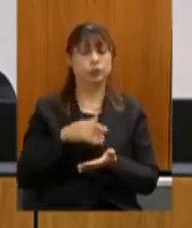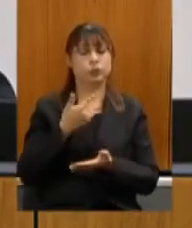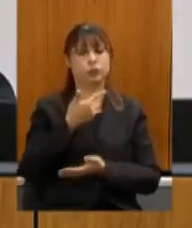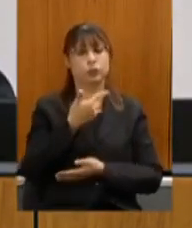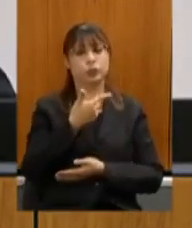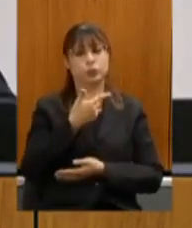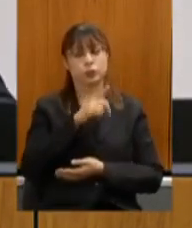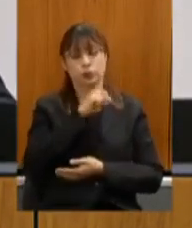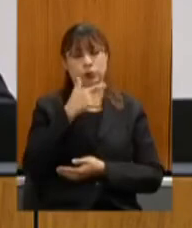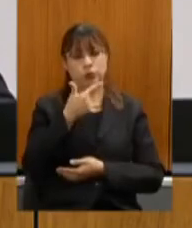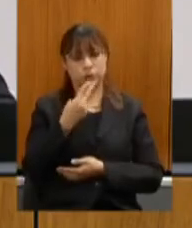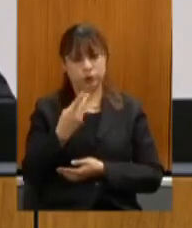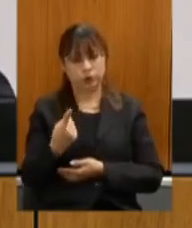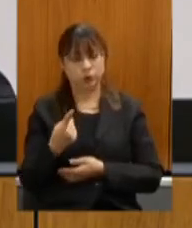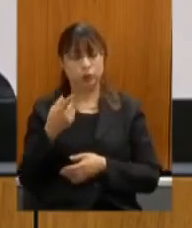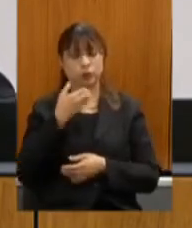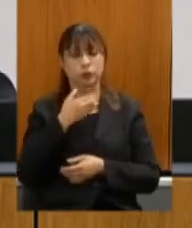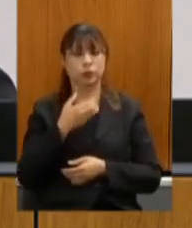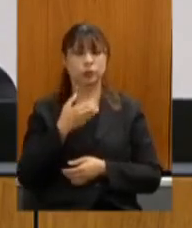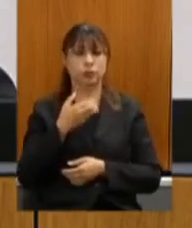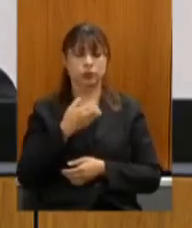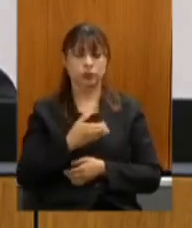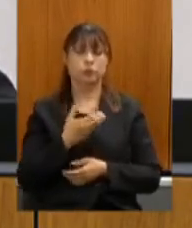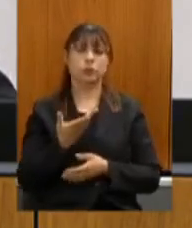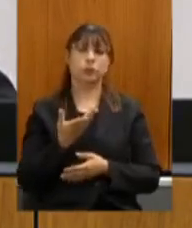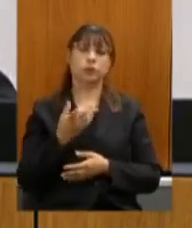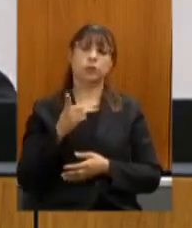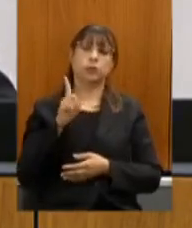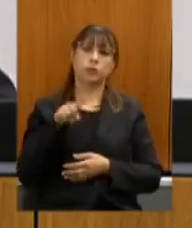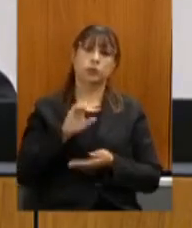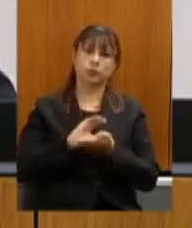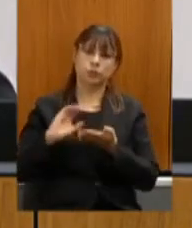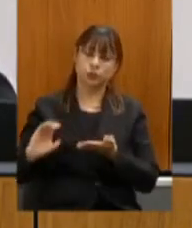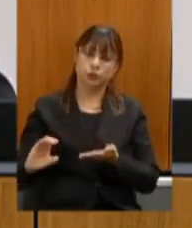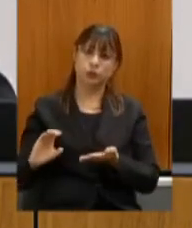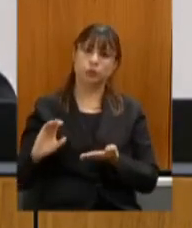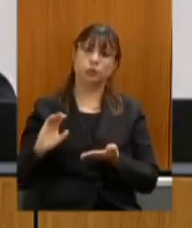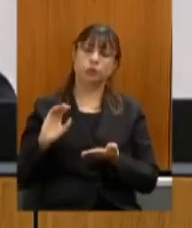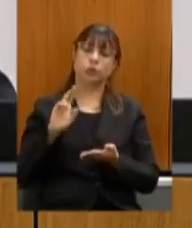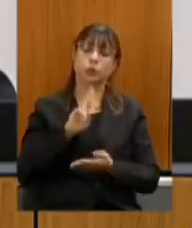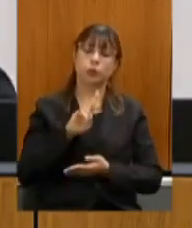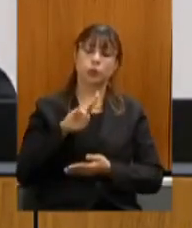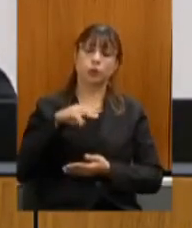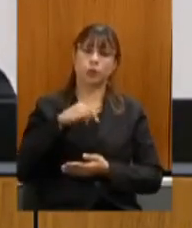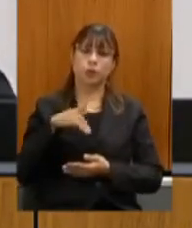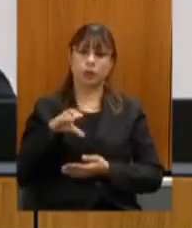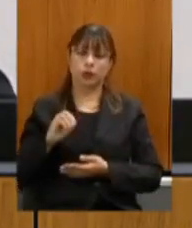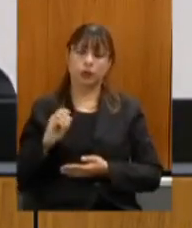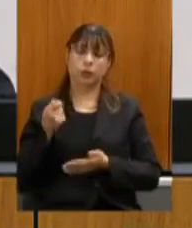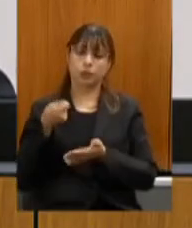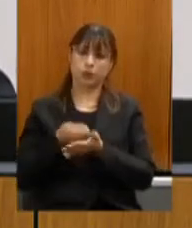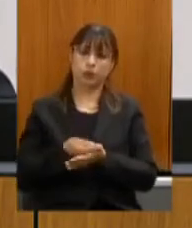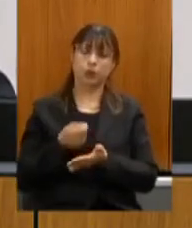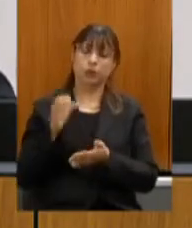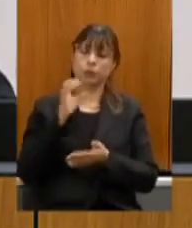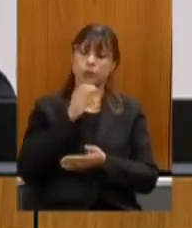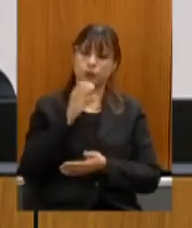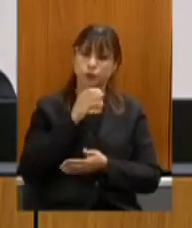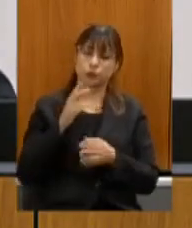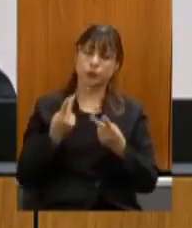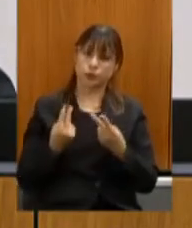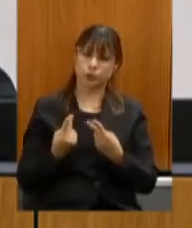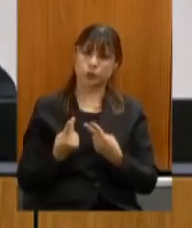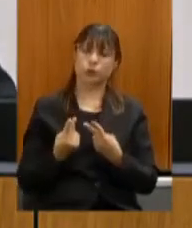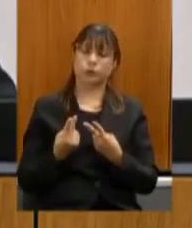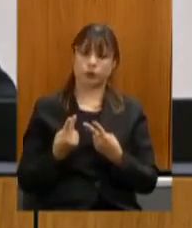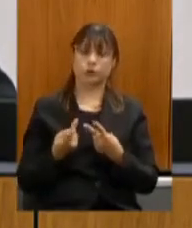2021 os prazos de execução de recursos transferidos pela união para ações emergenciais conforme também